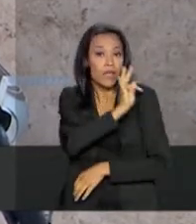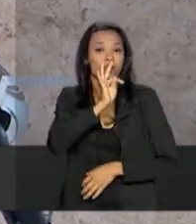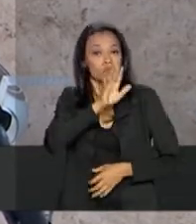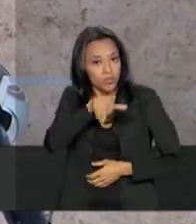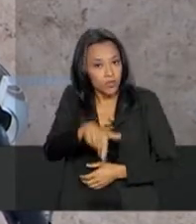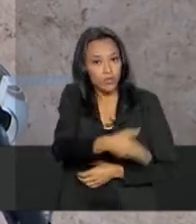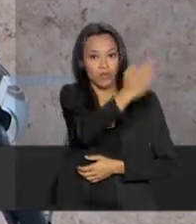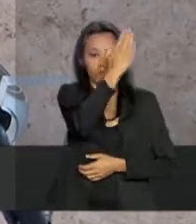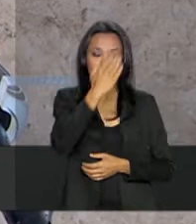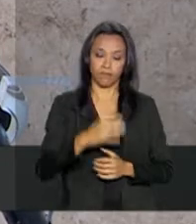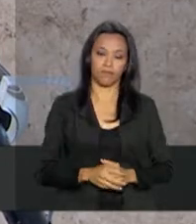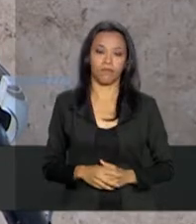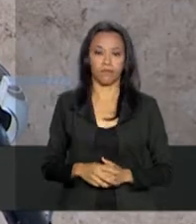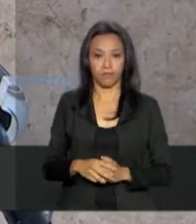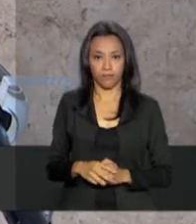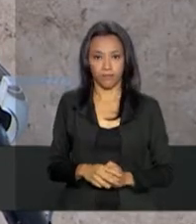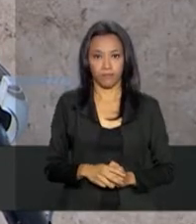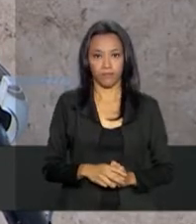para as decisões que forem necessárias.